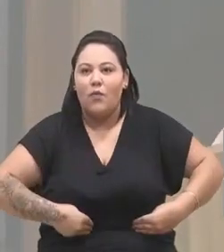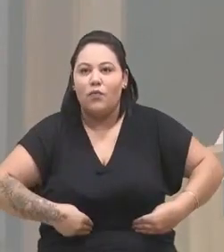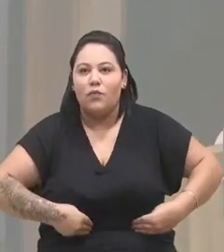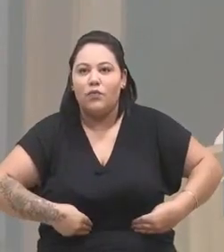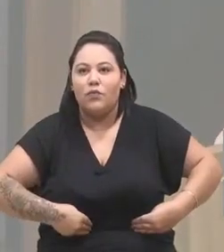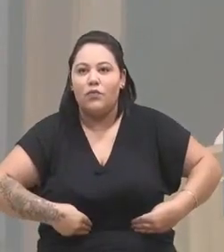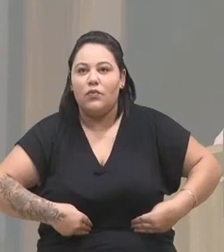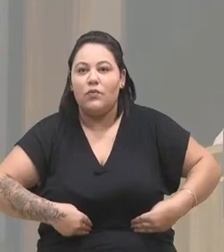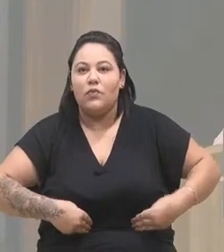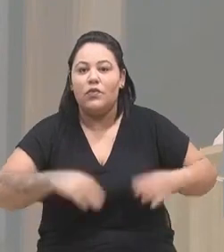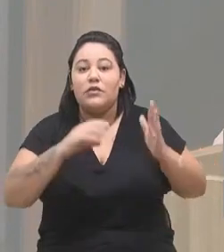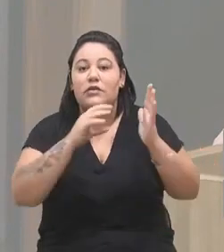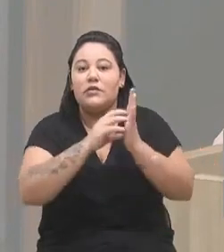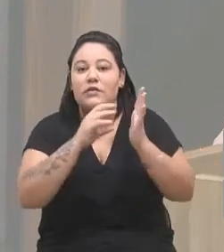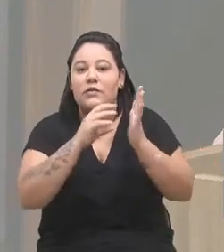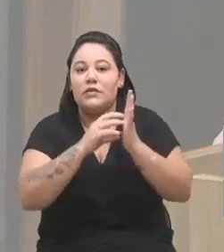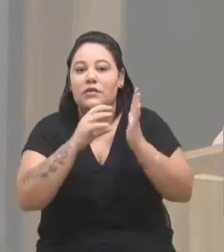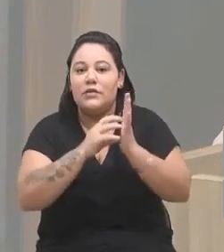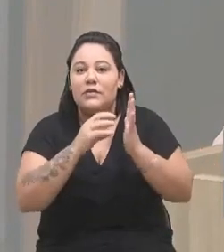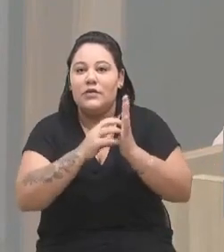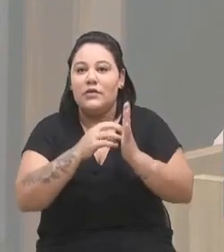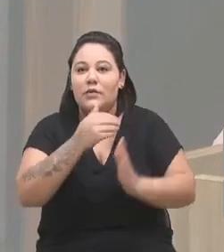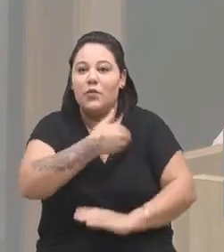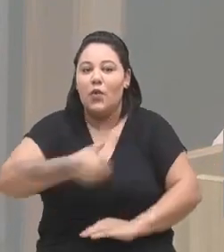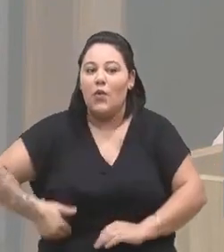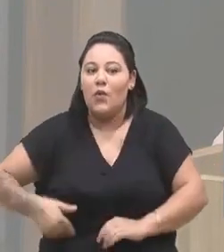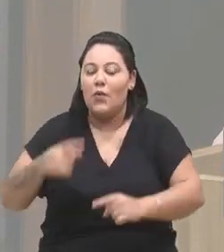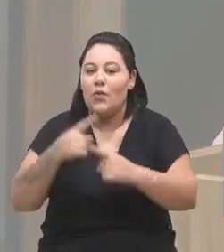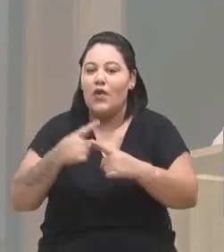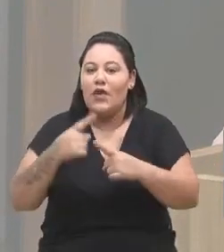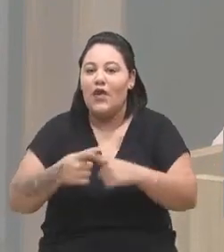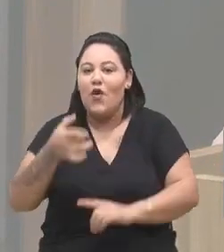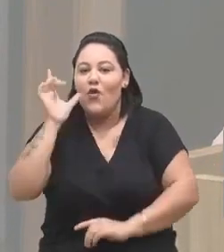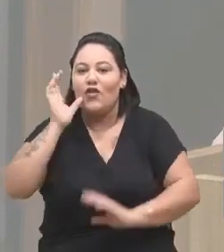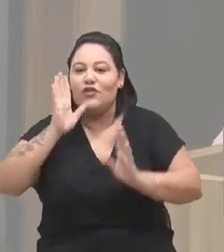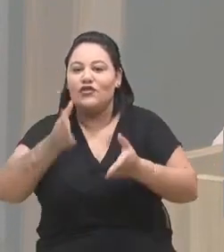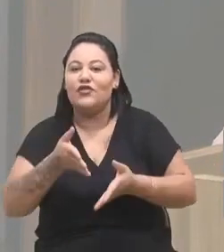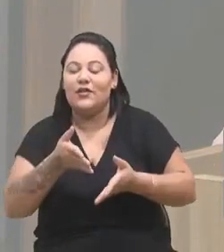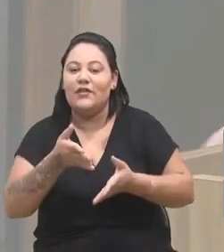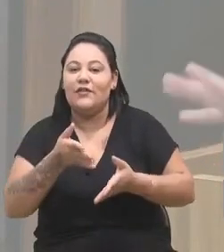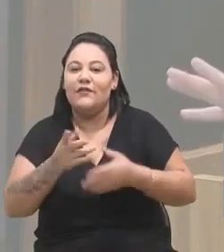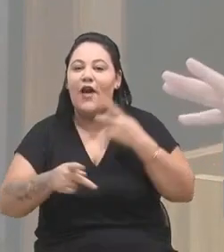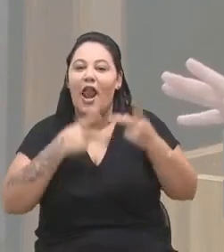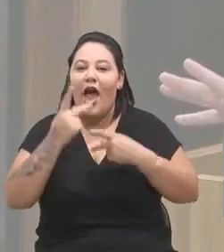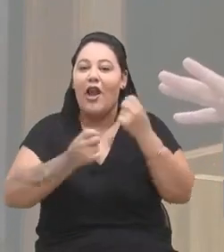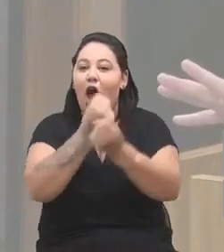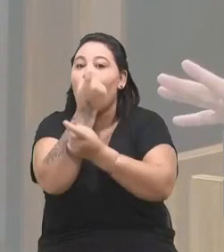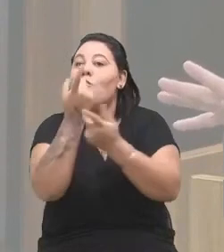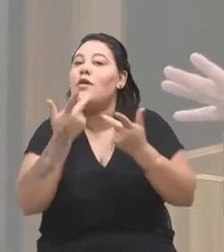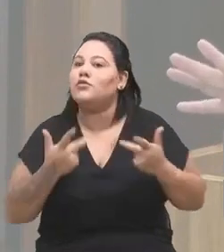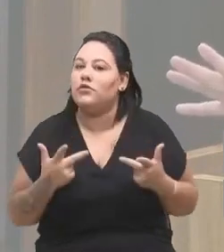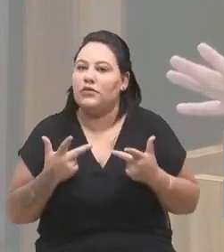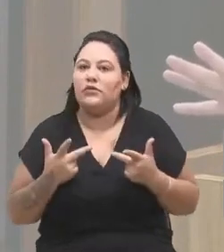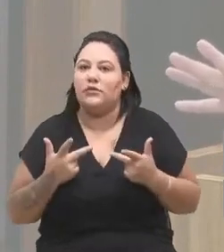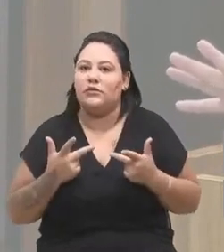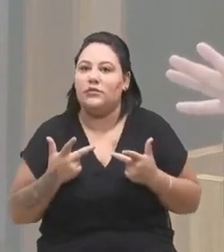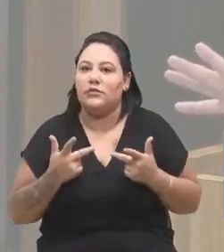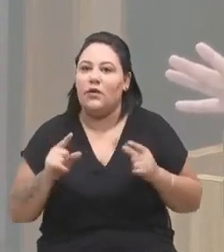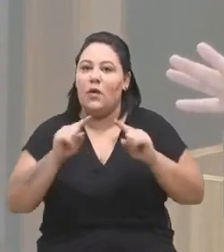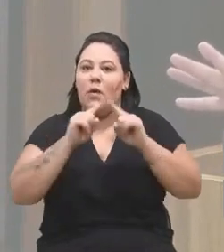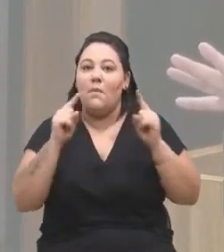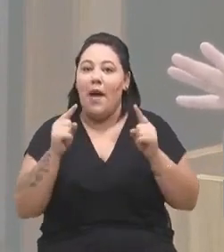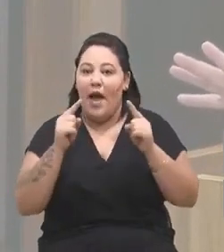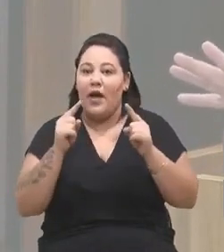trazer aqui nessa tribuna, porque ontem já vieram me falar alguma coisa. Mas como? Eu só estou